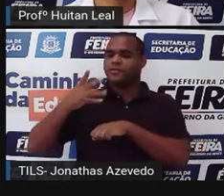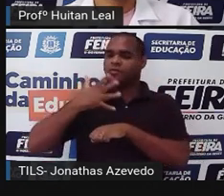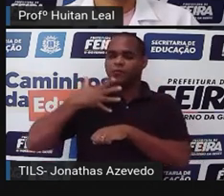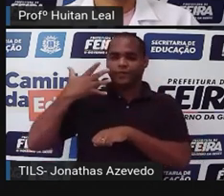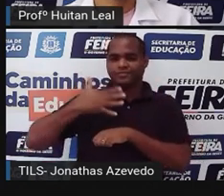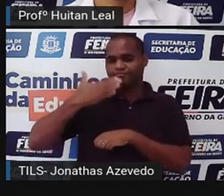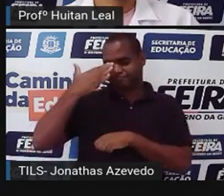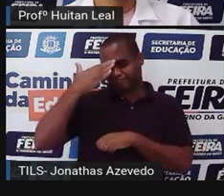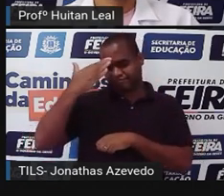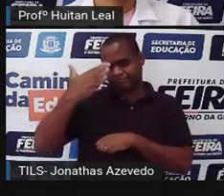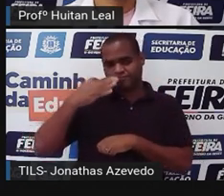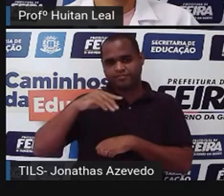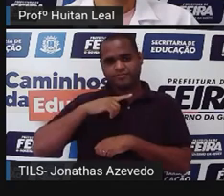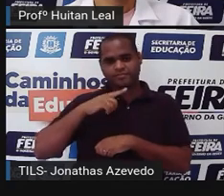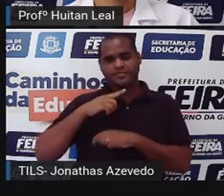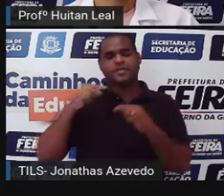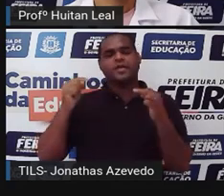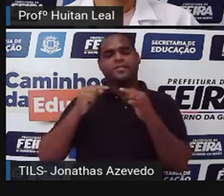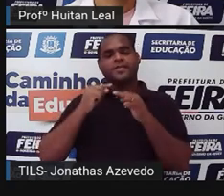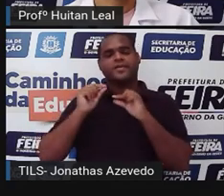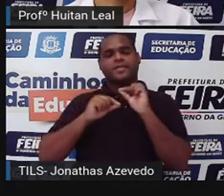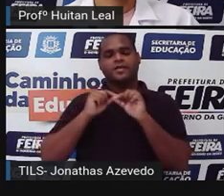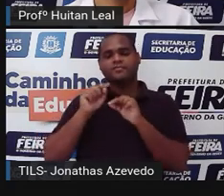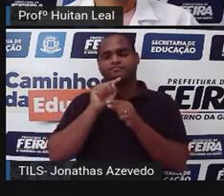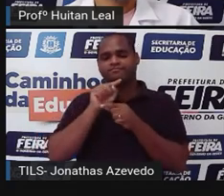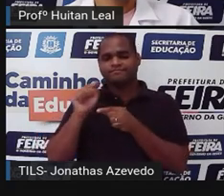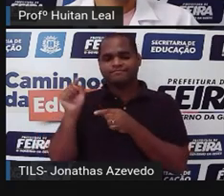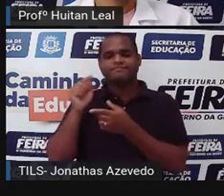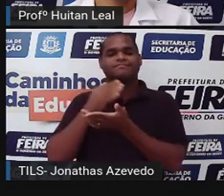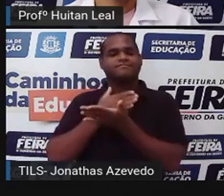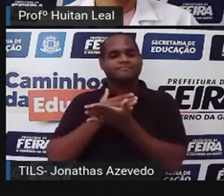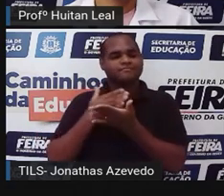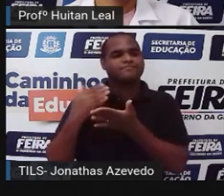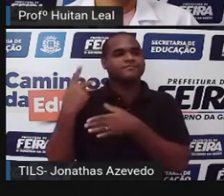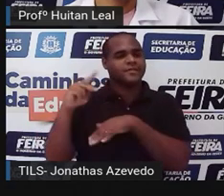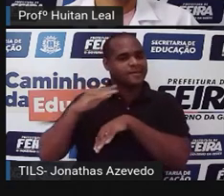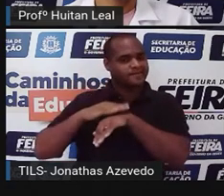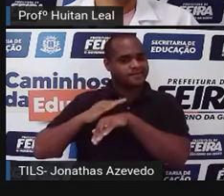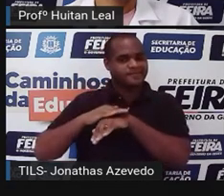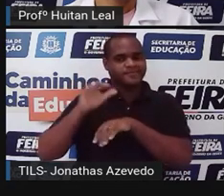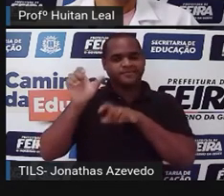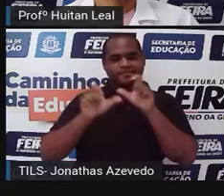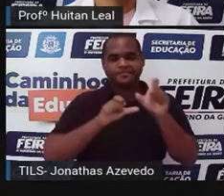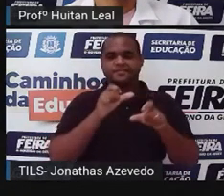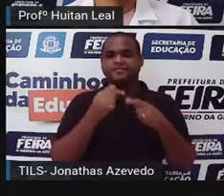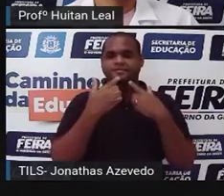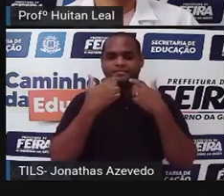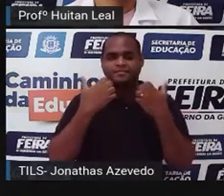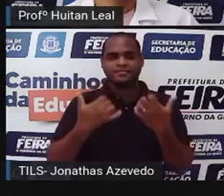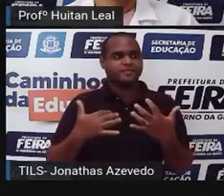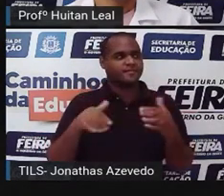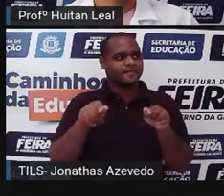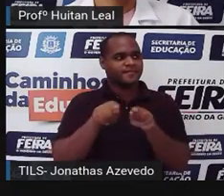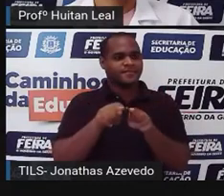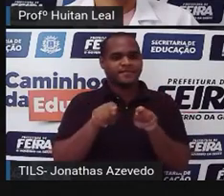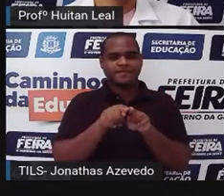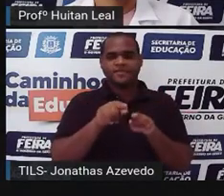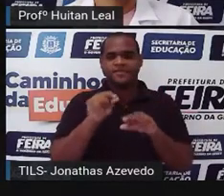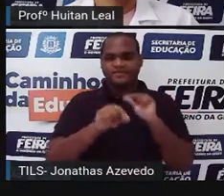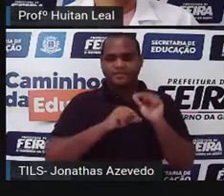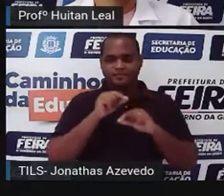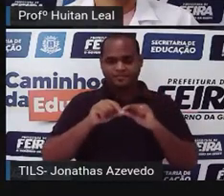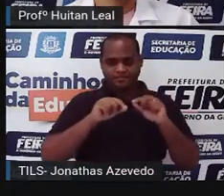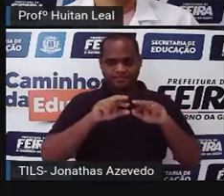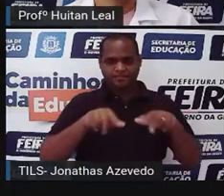direto marcado pelo travessão que introduz a fala das personagens. Temos também aí o